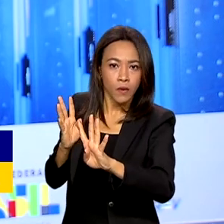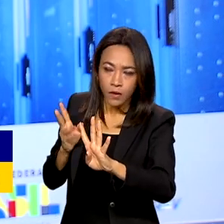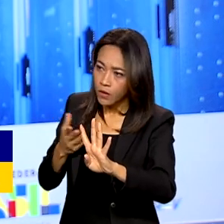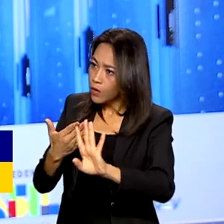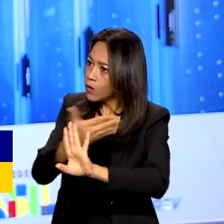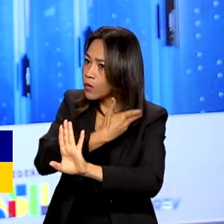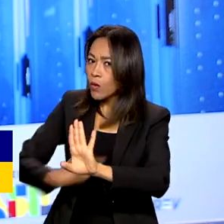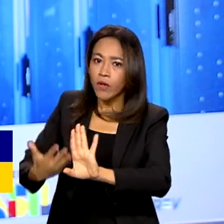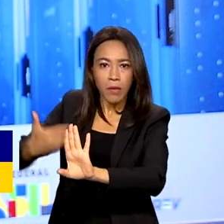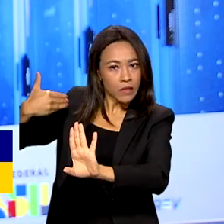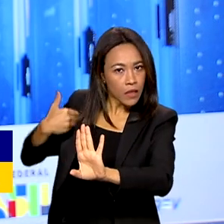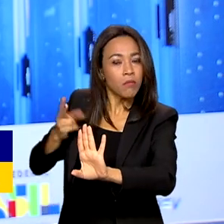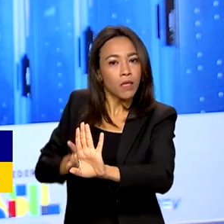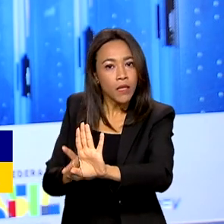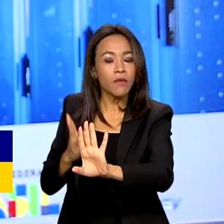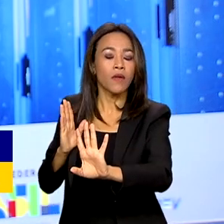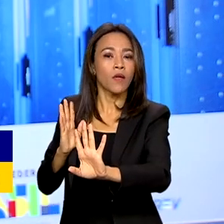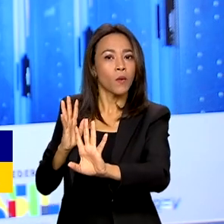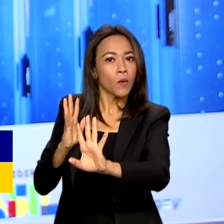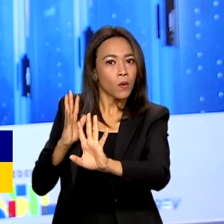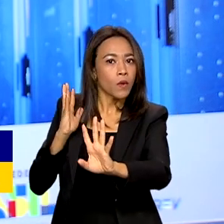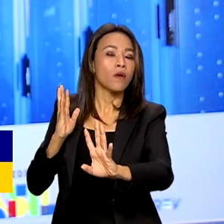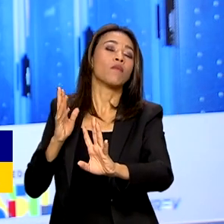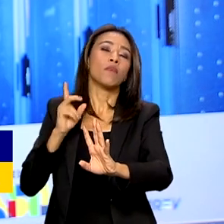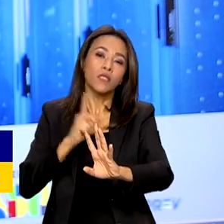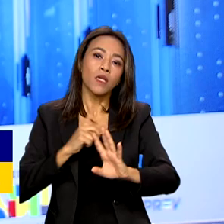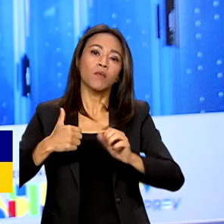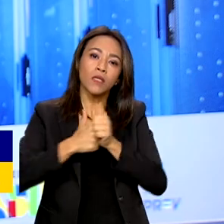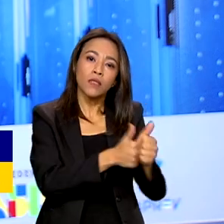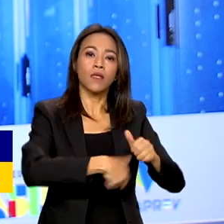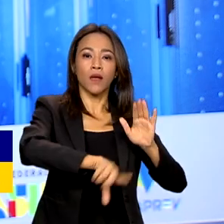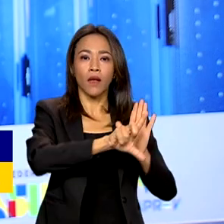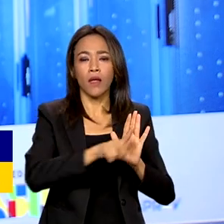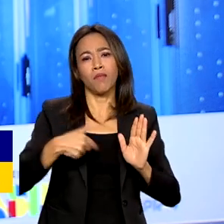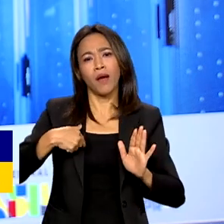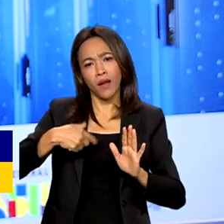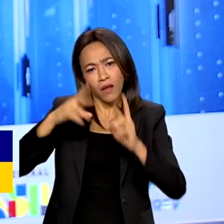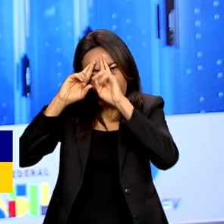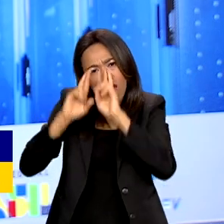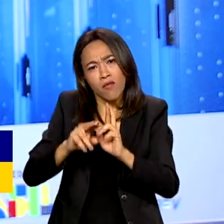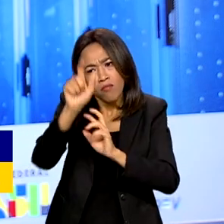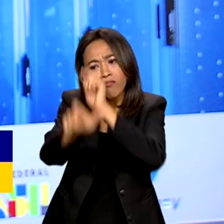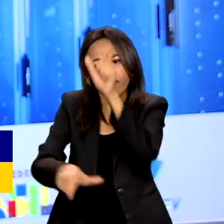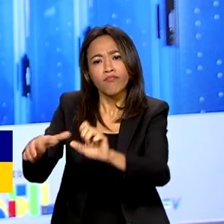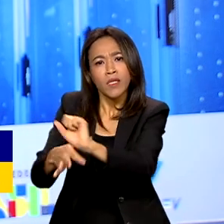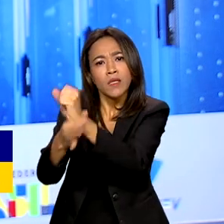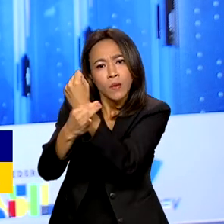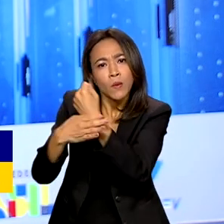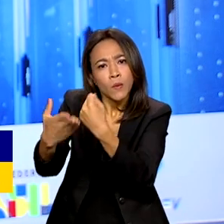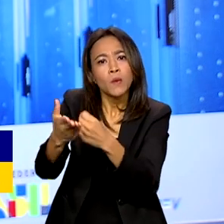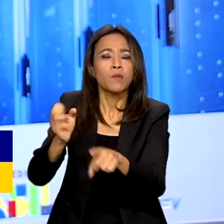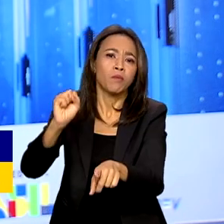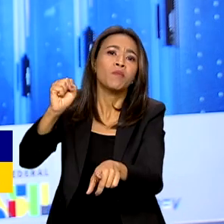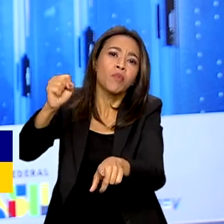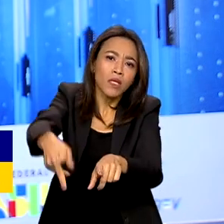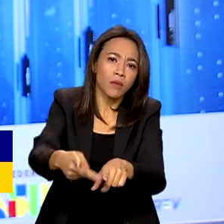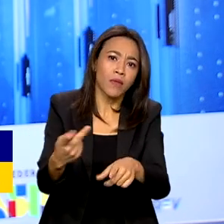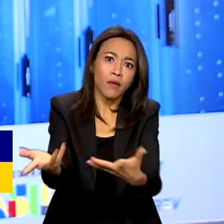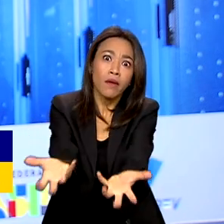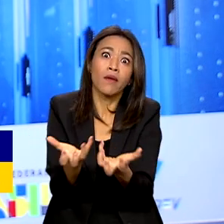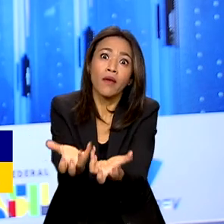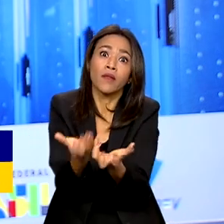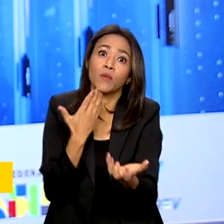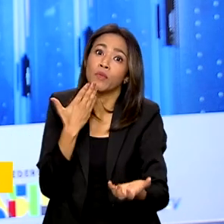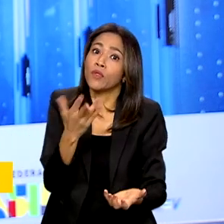passado. E nós temos não só a obrigação legal, mas temos a obrigação com aquele segurado nosso, que normalmente são pessoas vulneráveis, de ter o seu